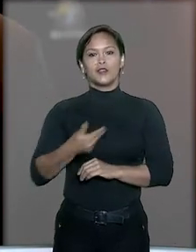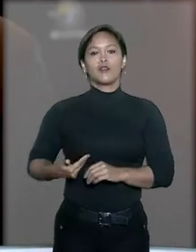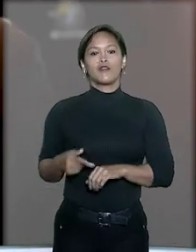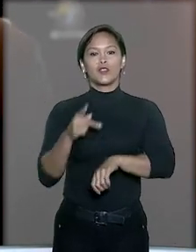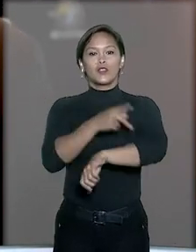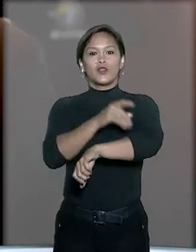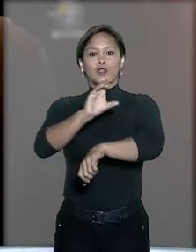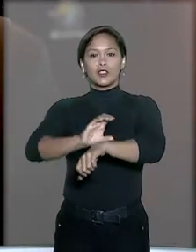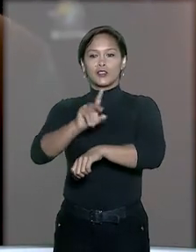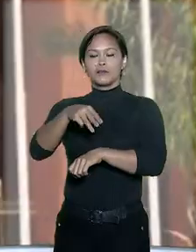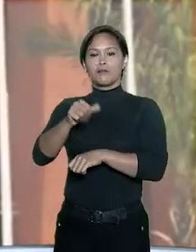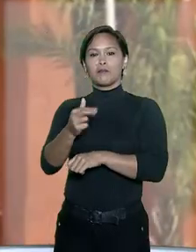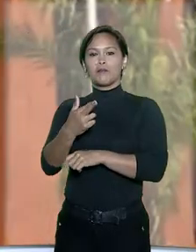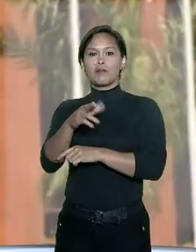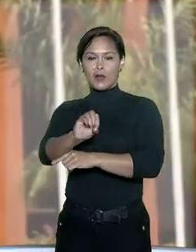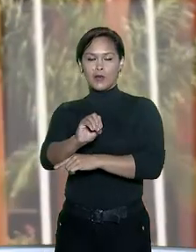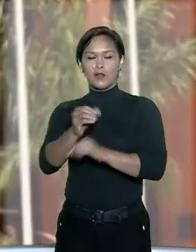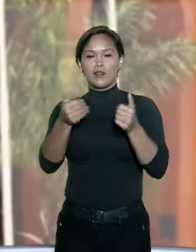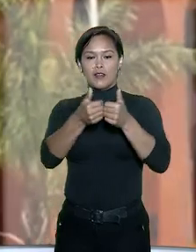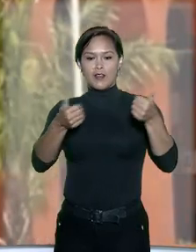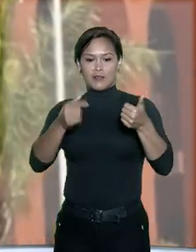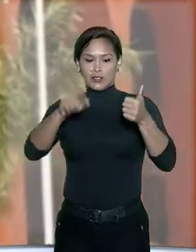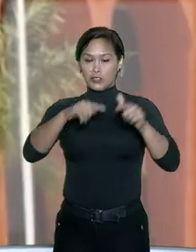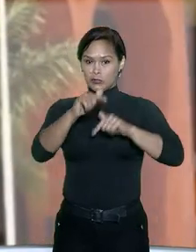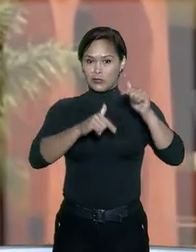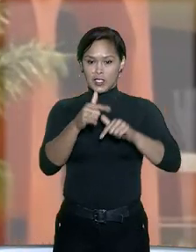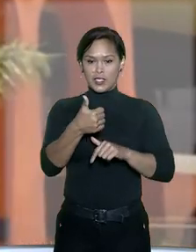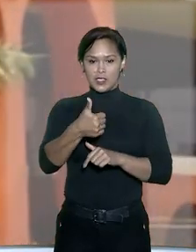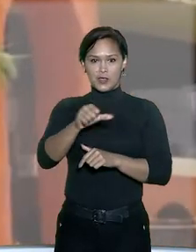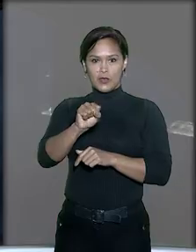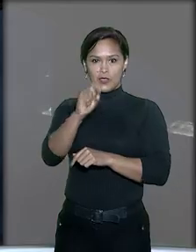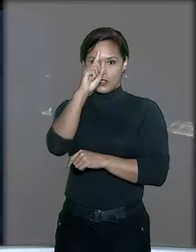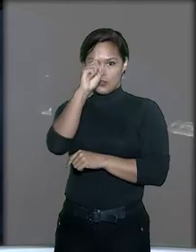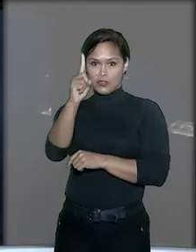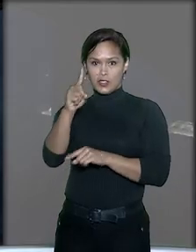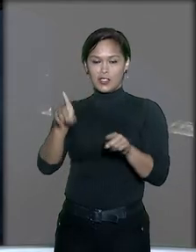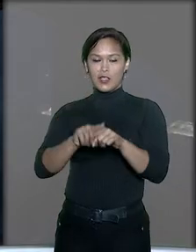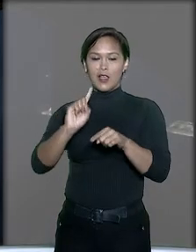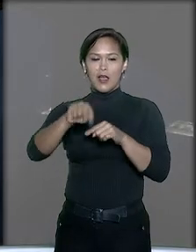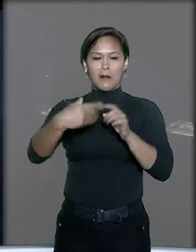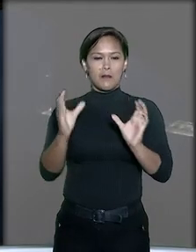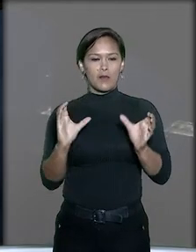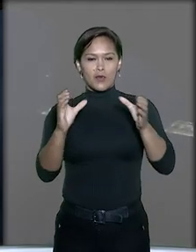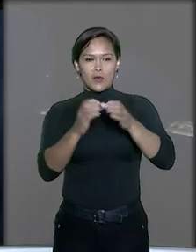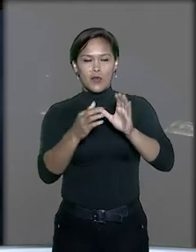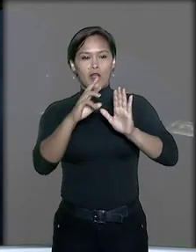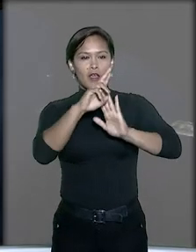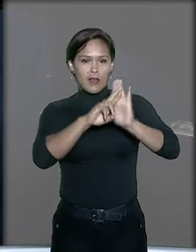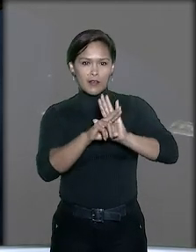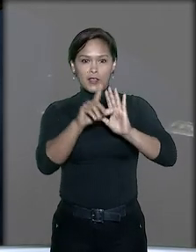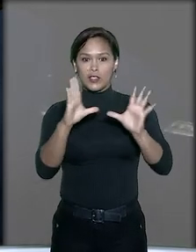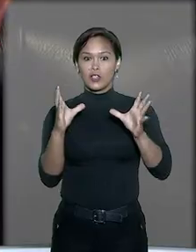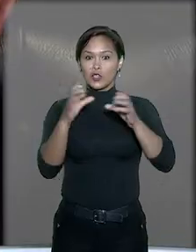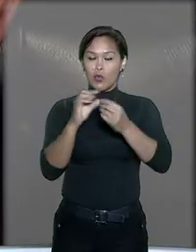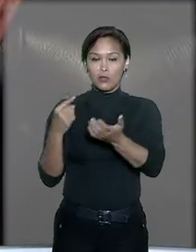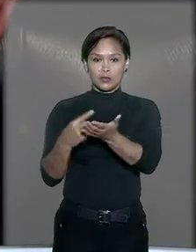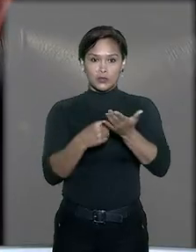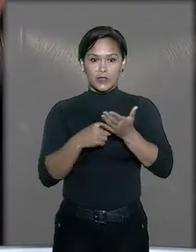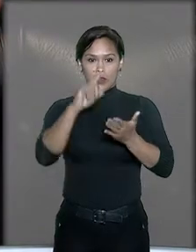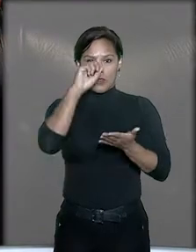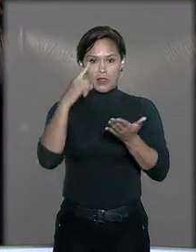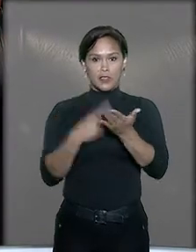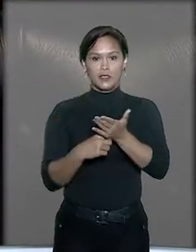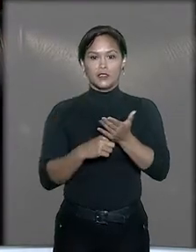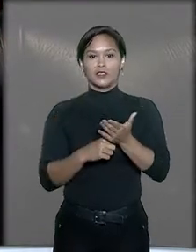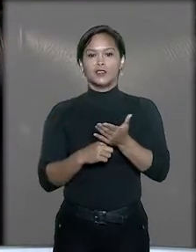Tocantins, Mauro Carlesse, afastado do cargo por 180 dias após o colegiado referendar por unanimidade decisão